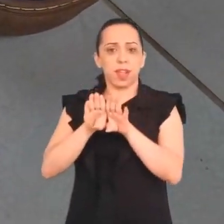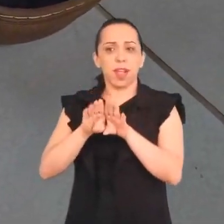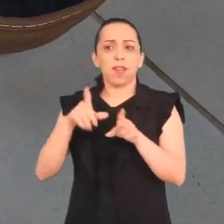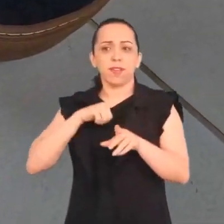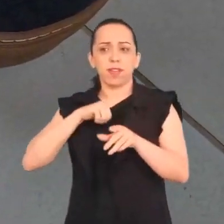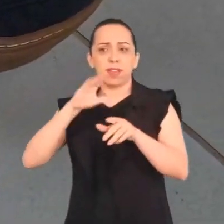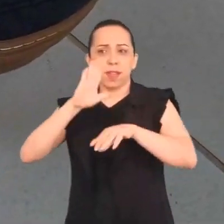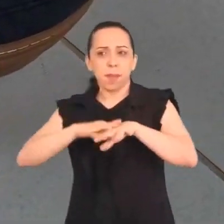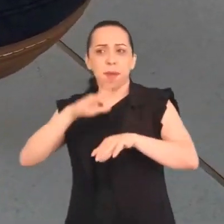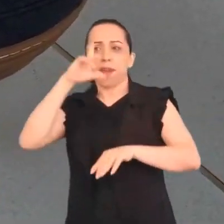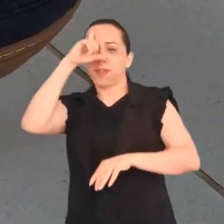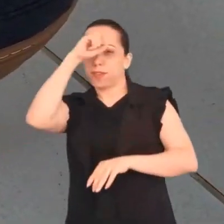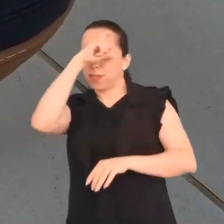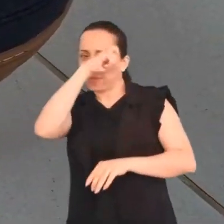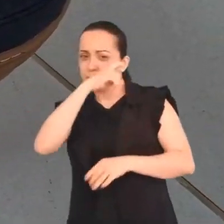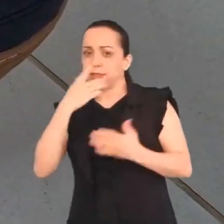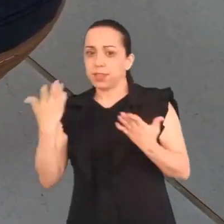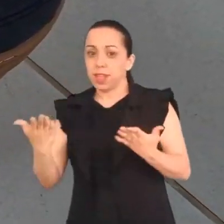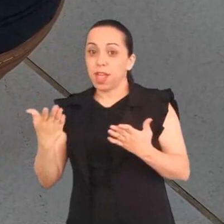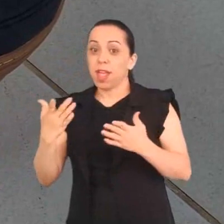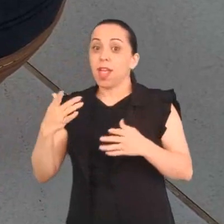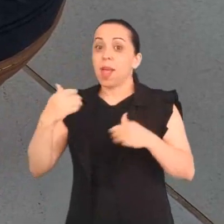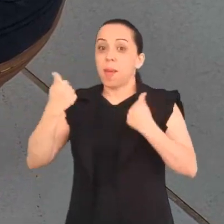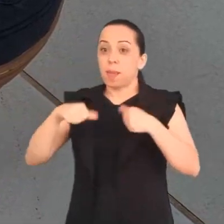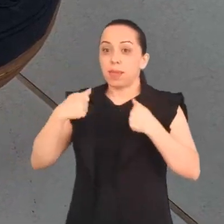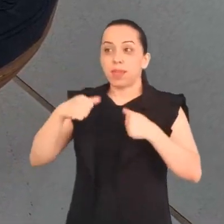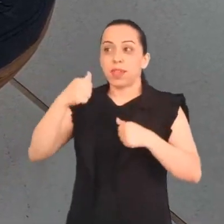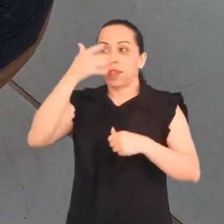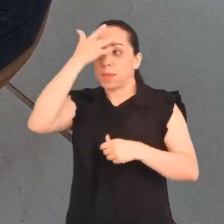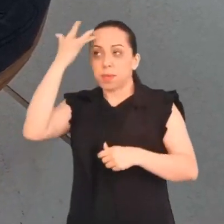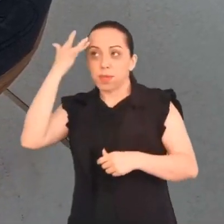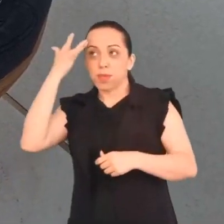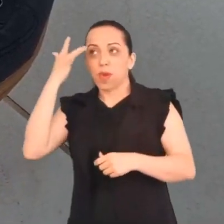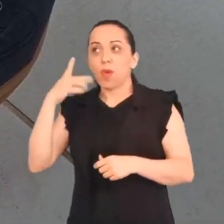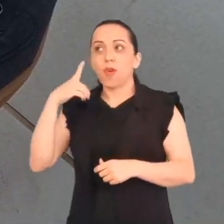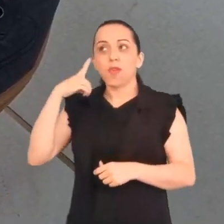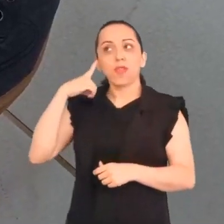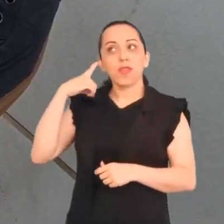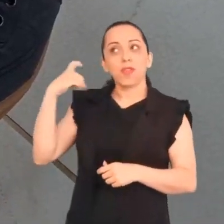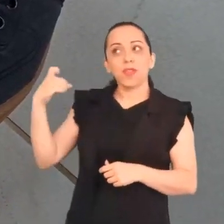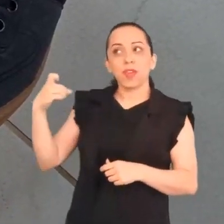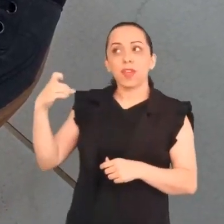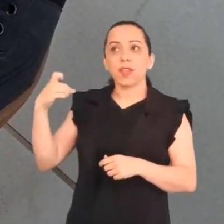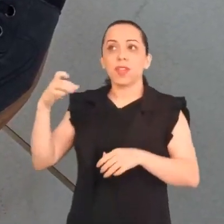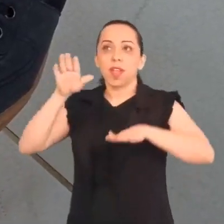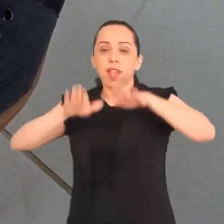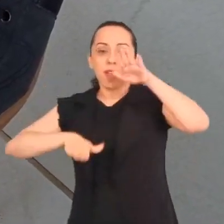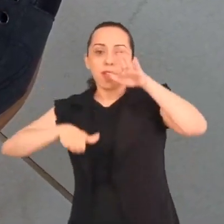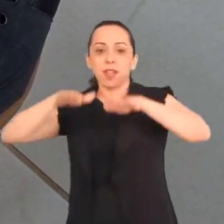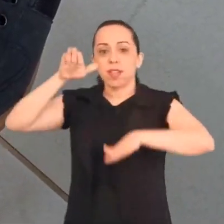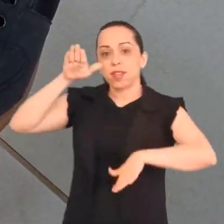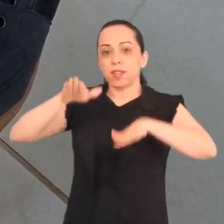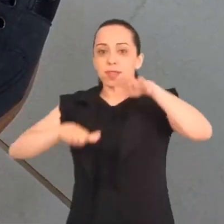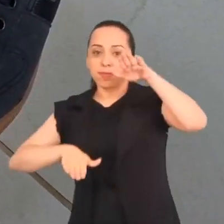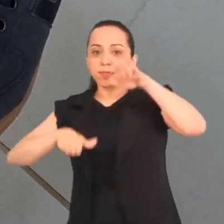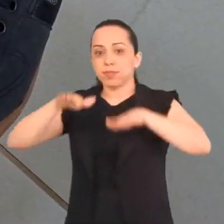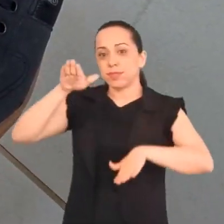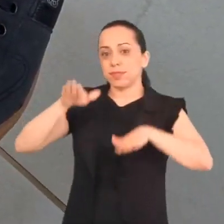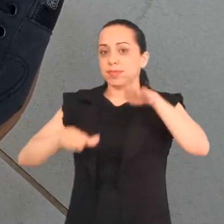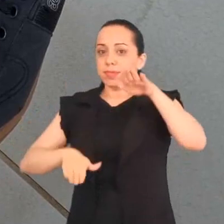Você pode também dificultar um pouquinho mais. É só a pessoa que emitir o som,